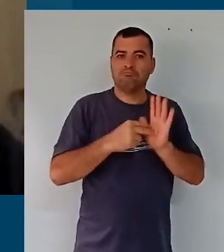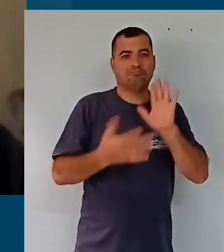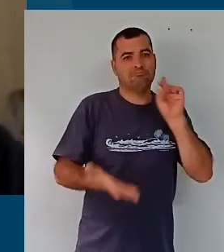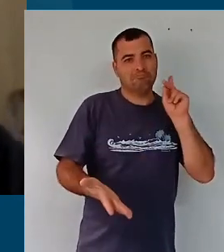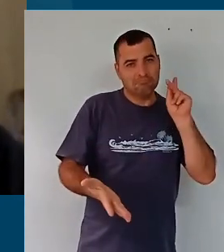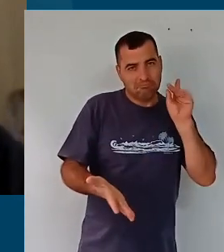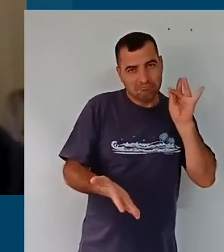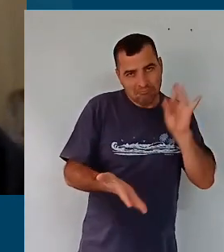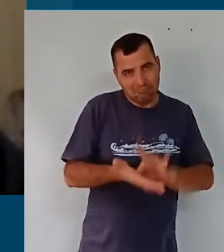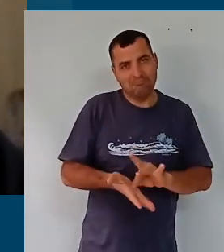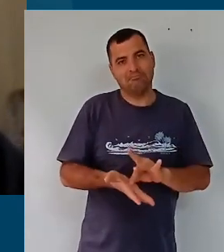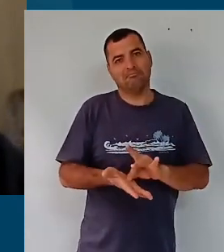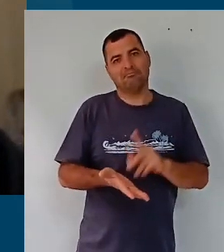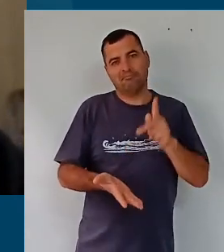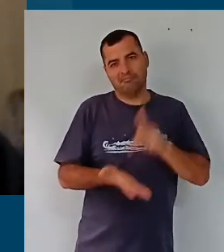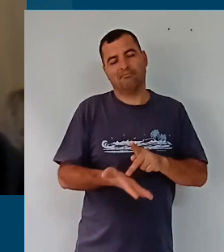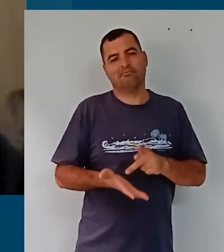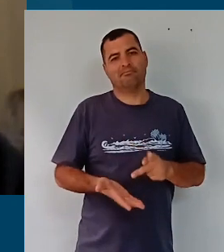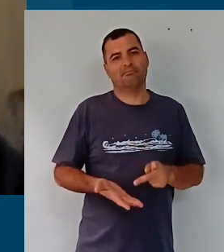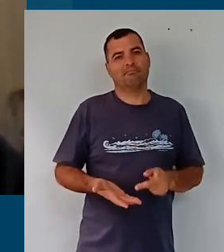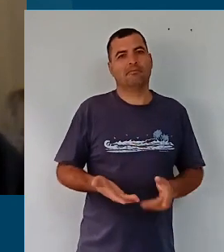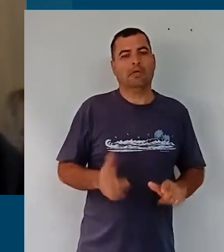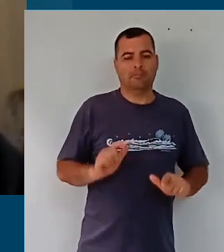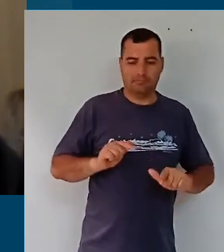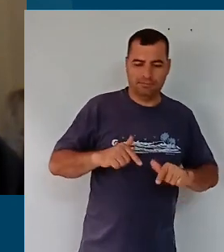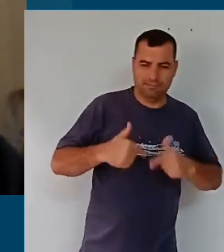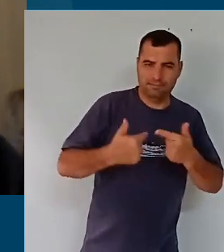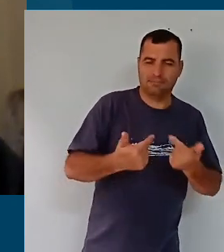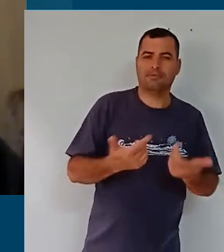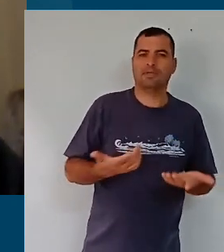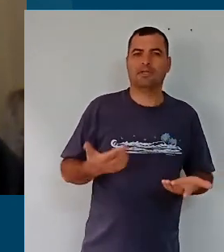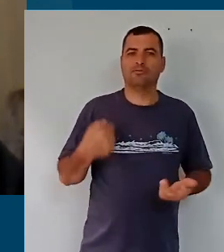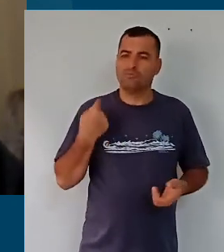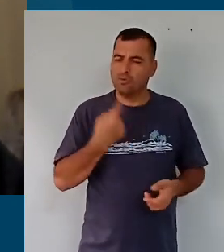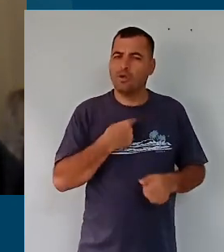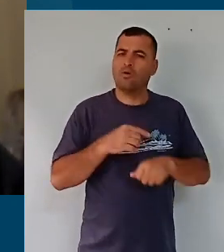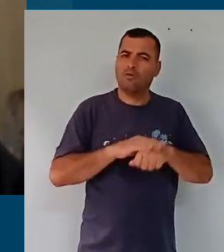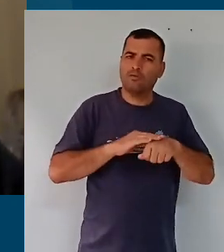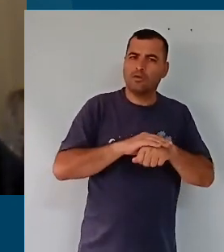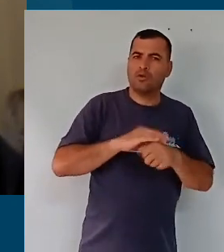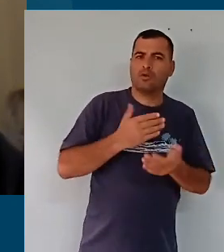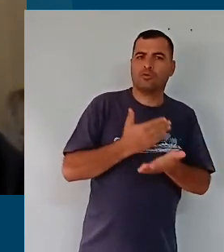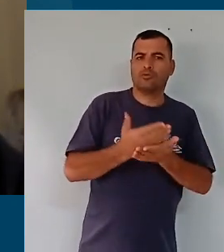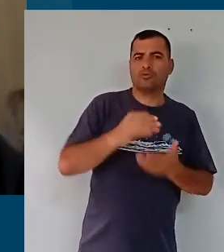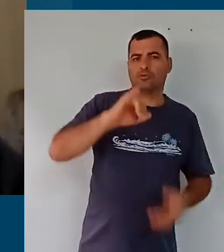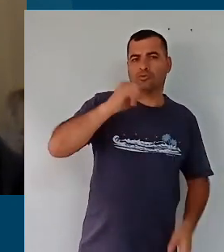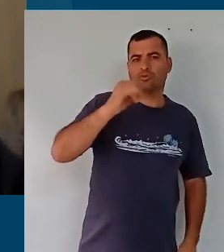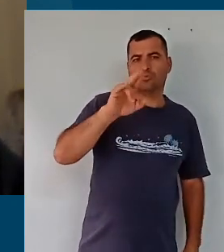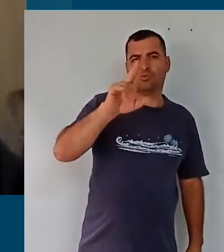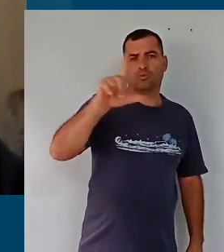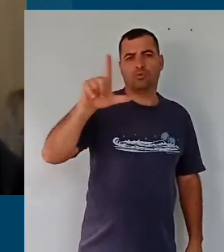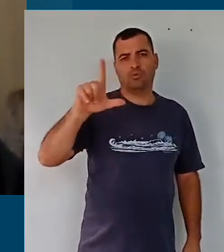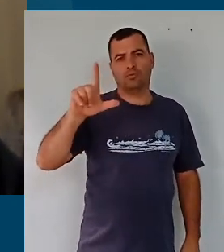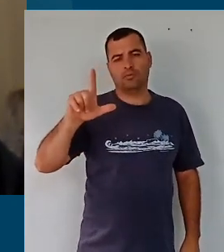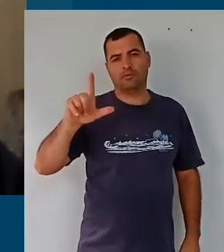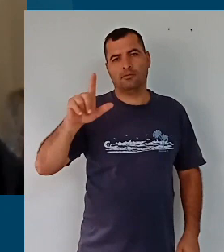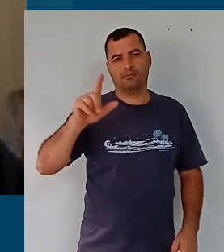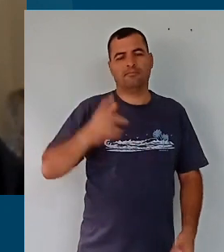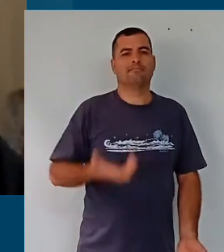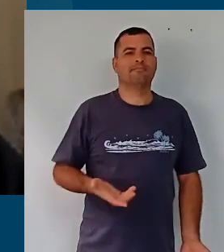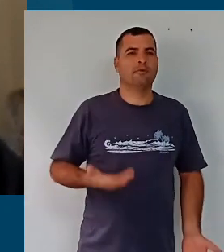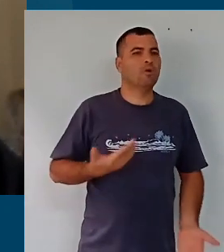e o primeiro movimento de conversa que nós iniciamos em julho foi a apresentação de um